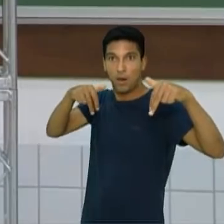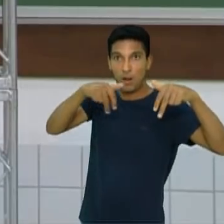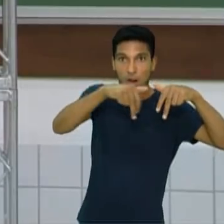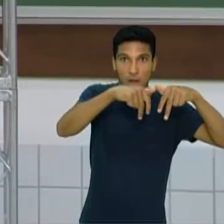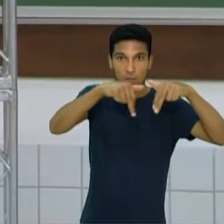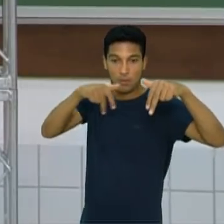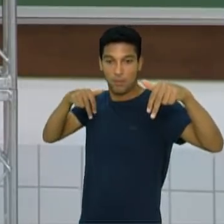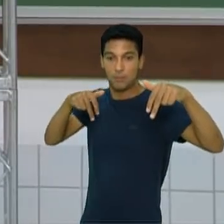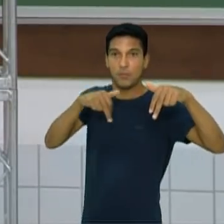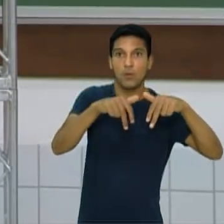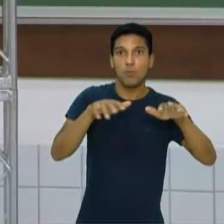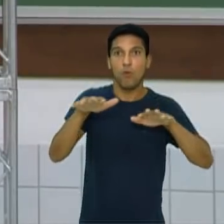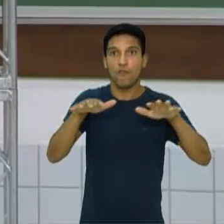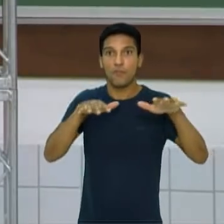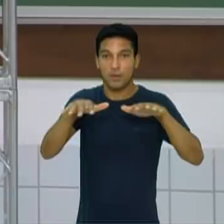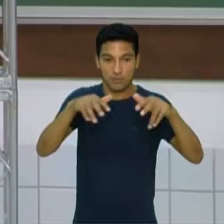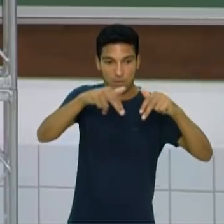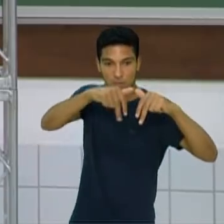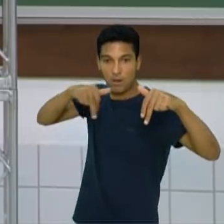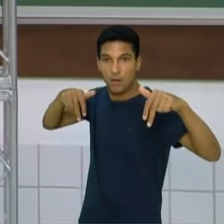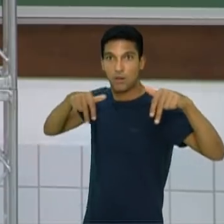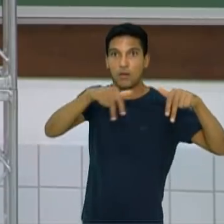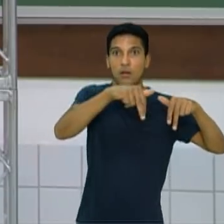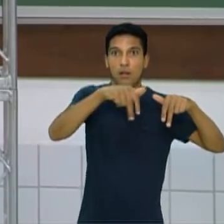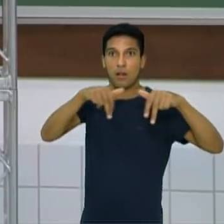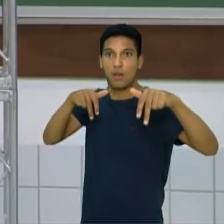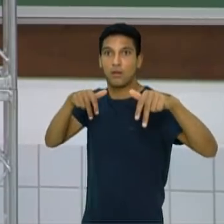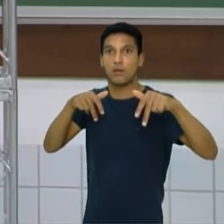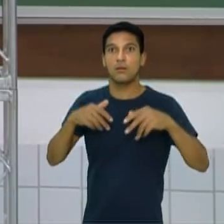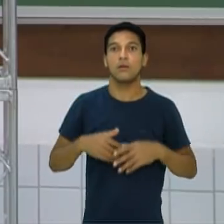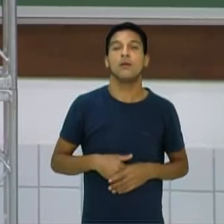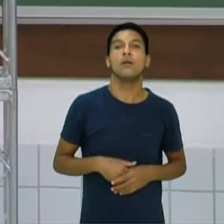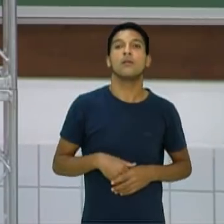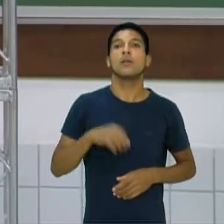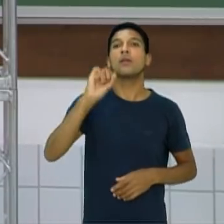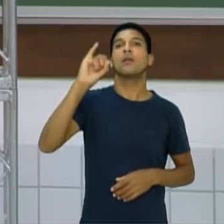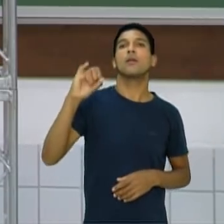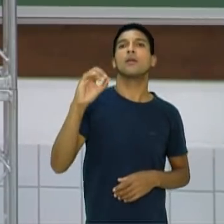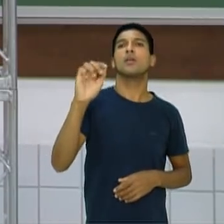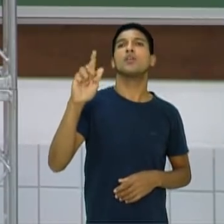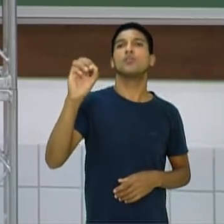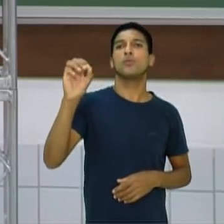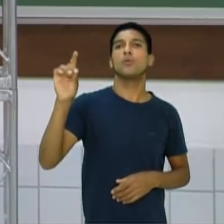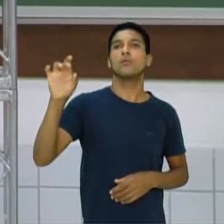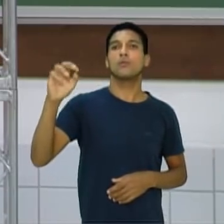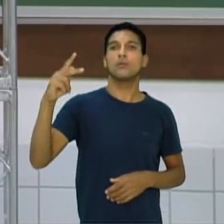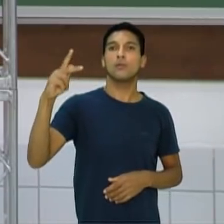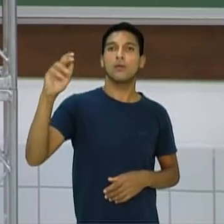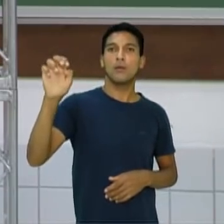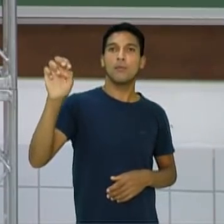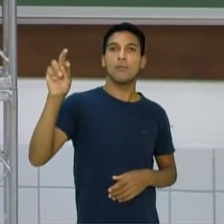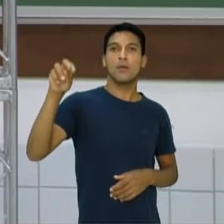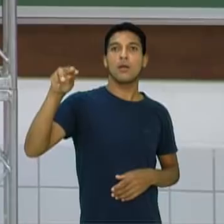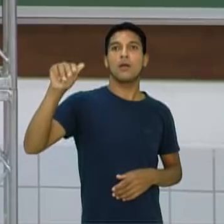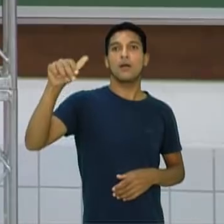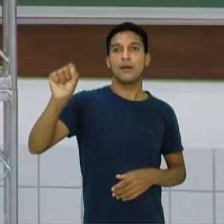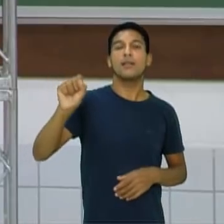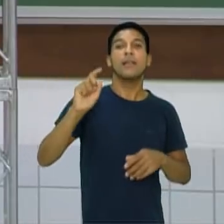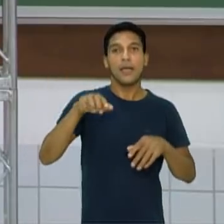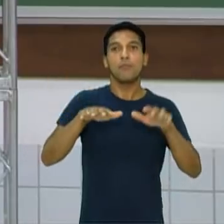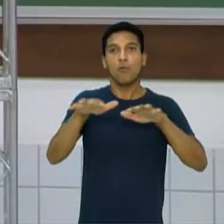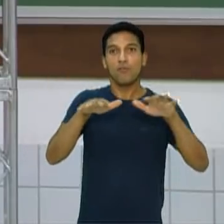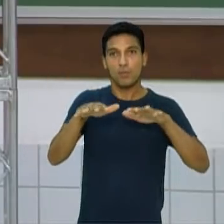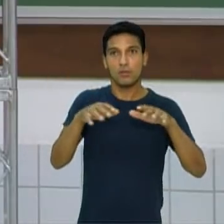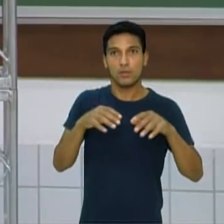Essa movimentação é o chamado jogo de pernas. Como que é isso, professor? O é esse jogo de pernas? Então,